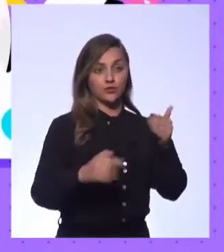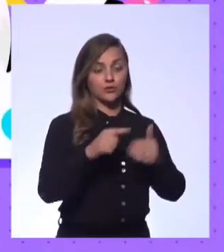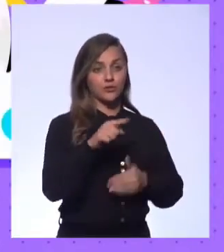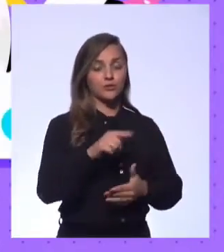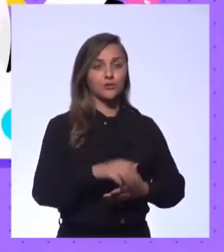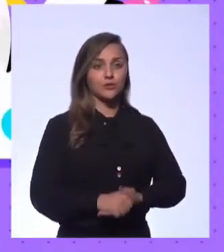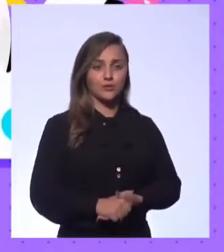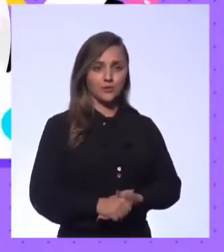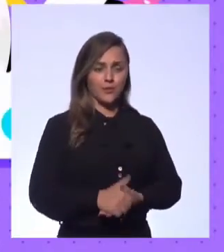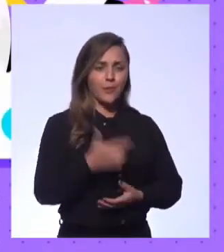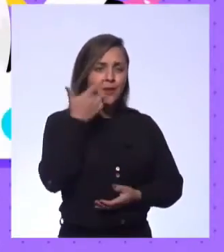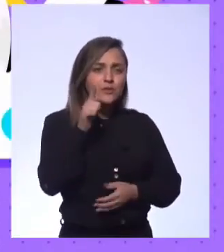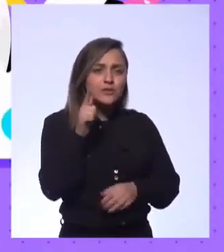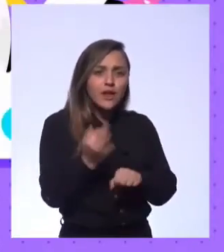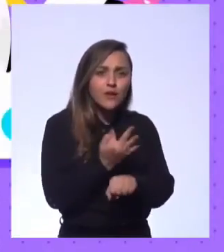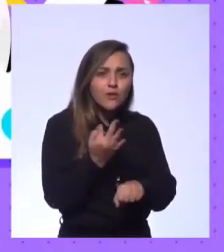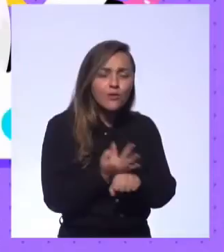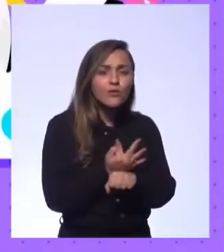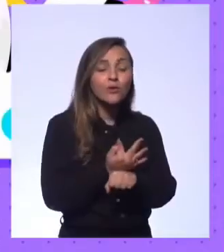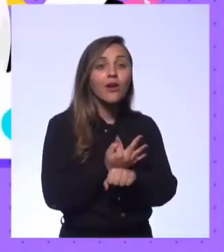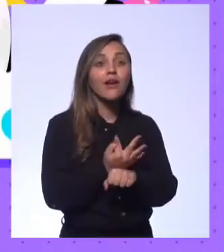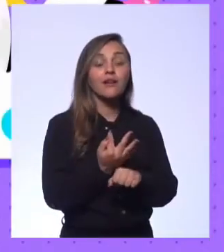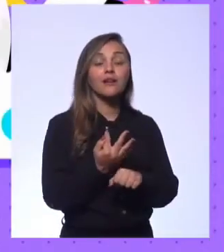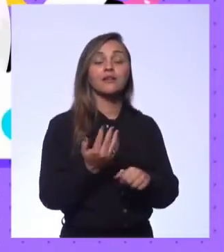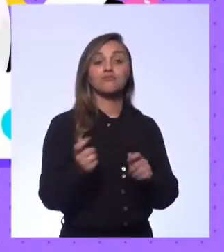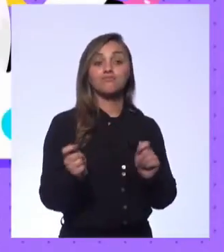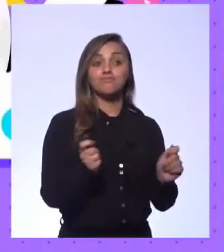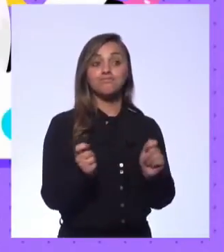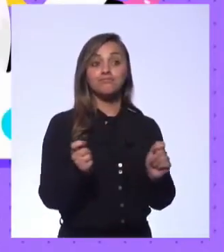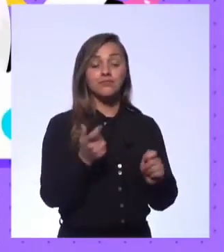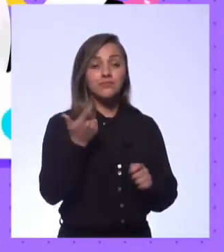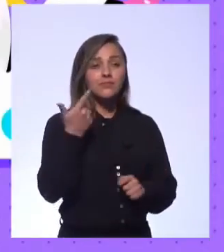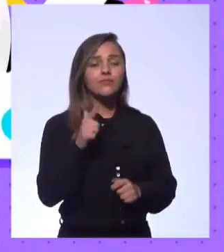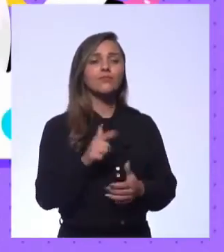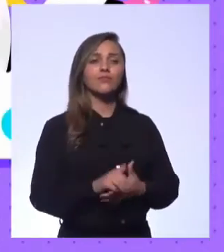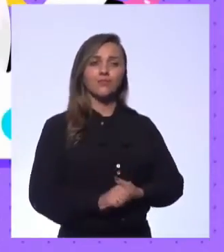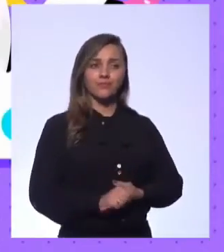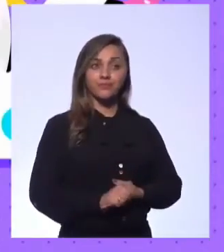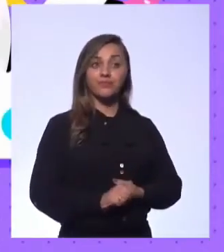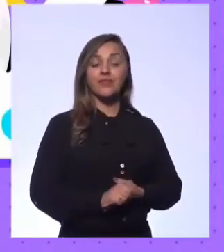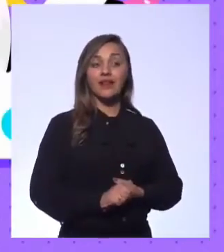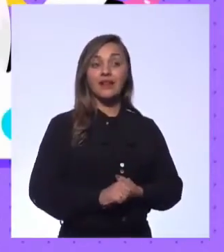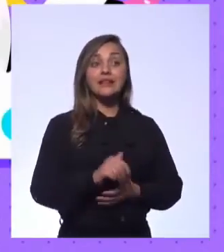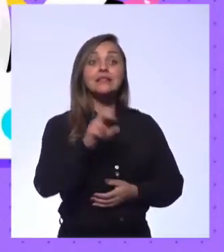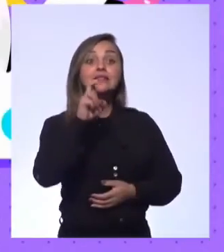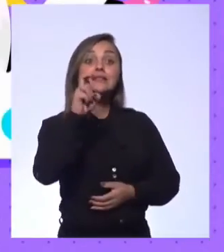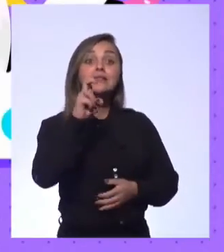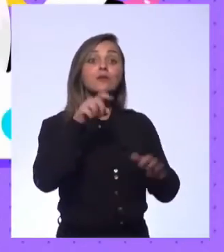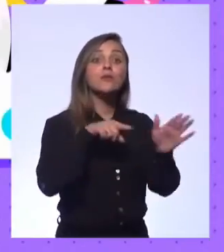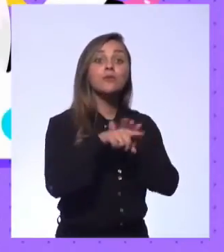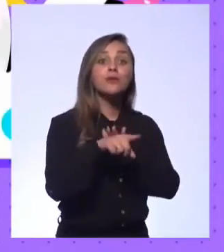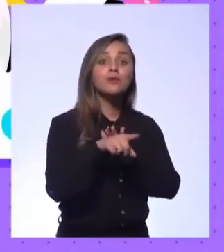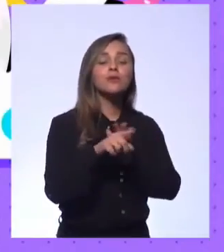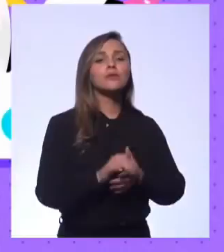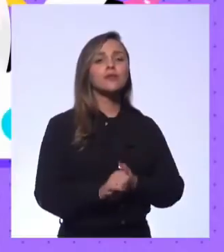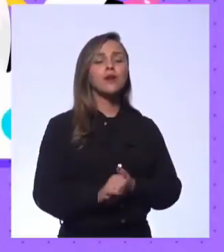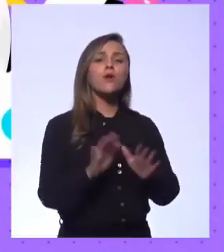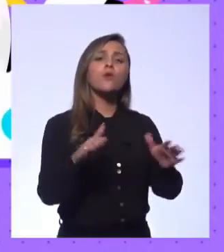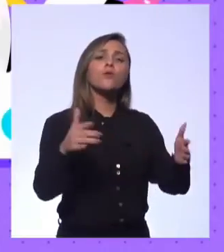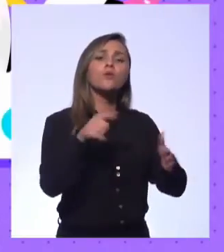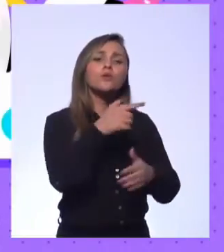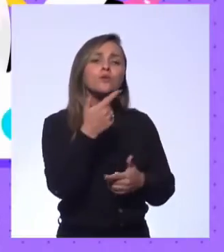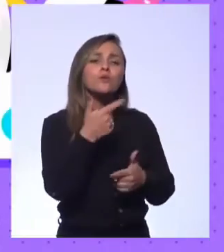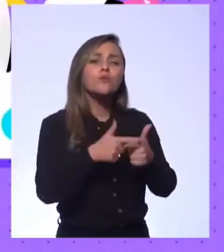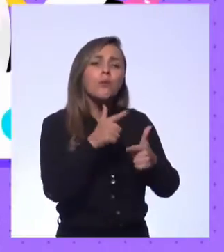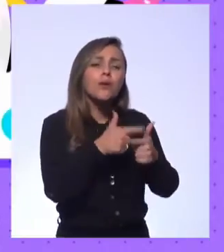situações de conflito e diante de opiniões contrárias à sua? Pergunta cinco, quando está diante